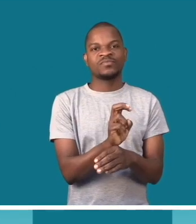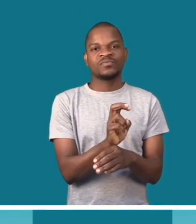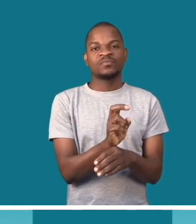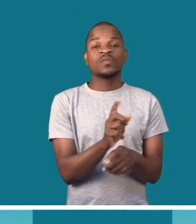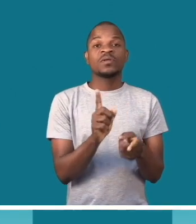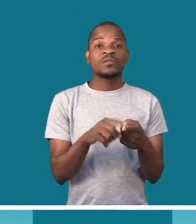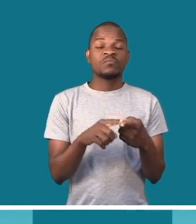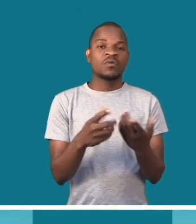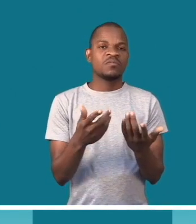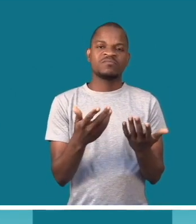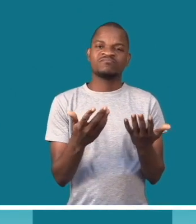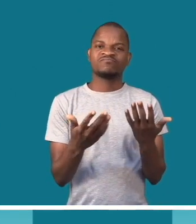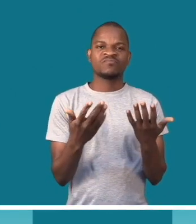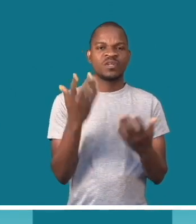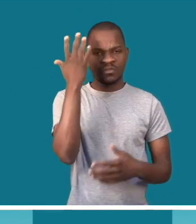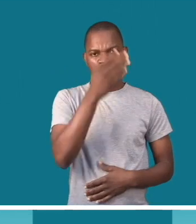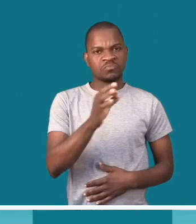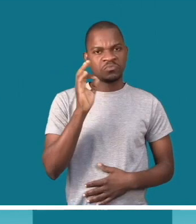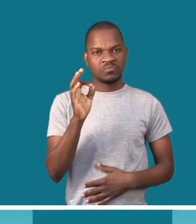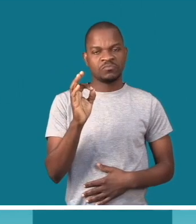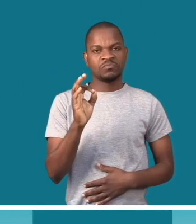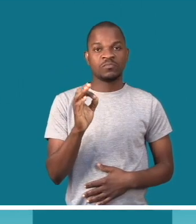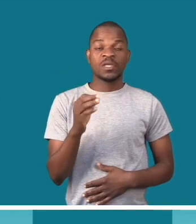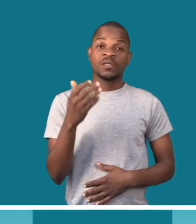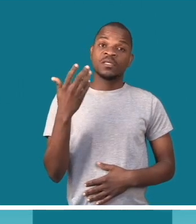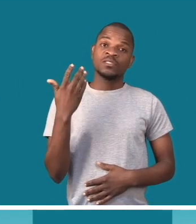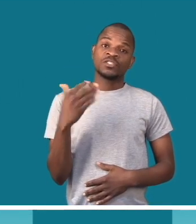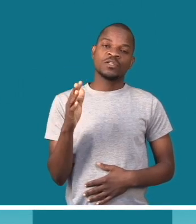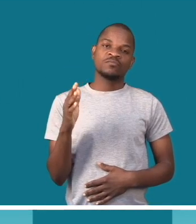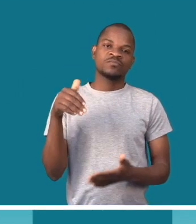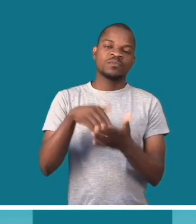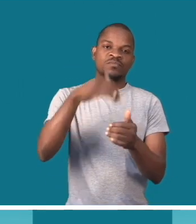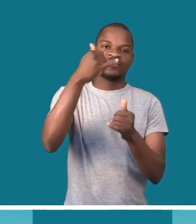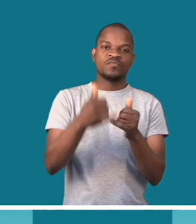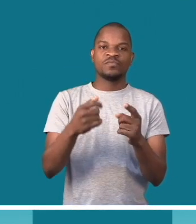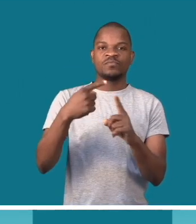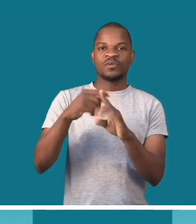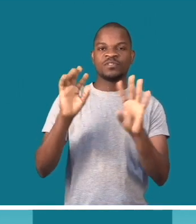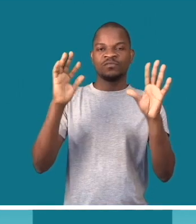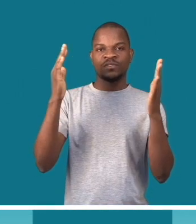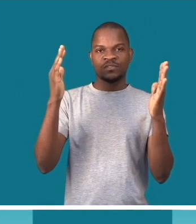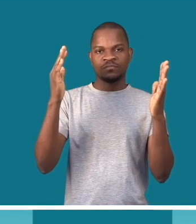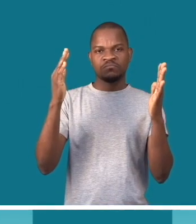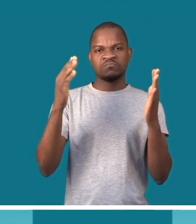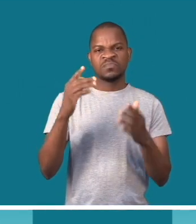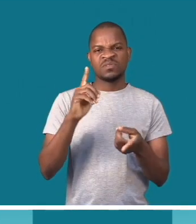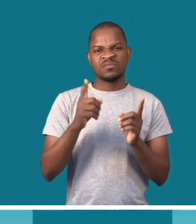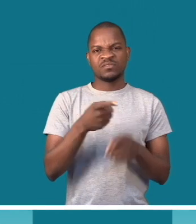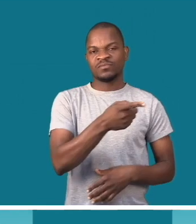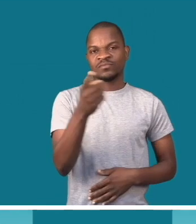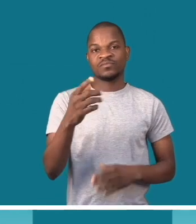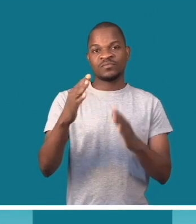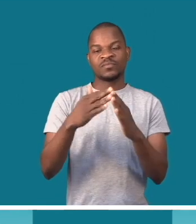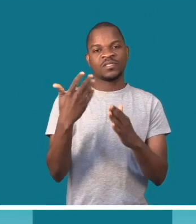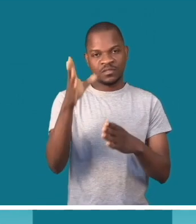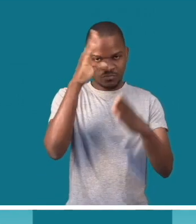aqui colocar. Fica uma coisa muito bonita. Foi assim que hoje fizemos o Mais Vida. Espero o